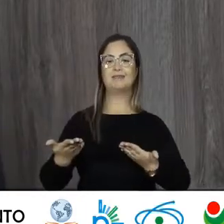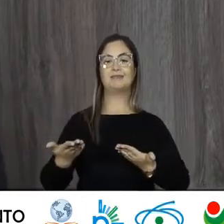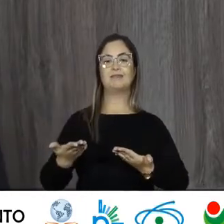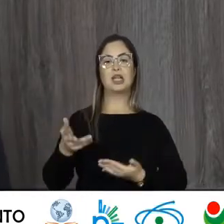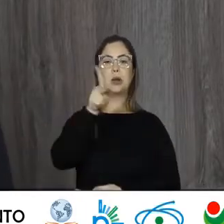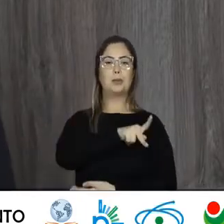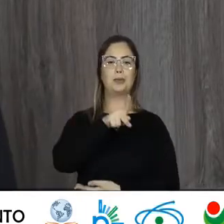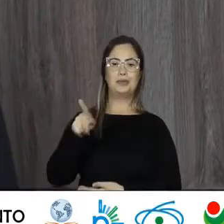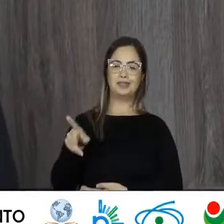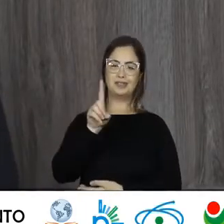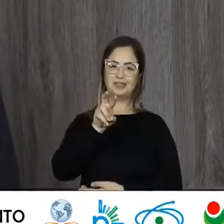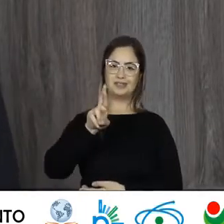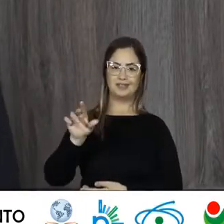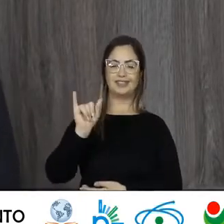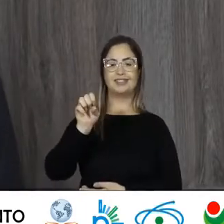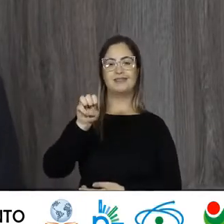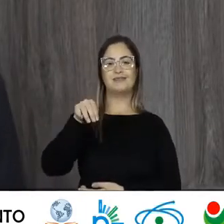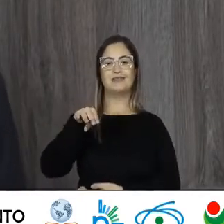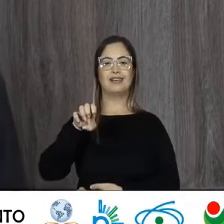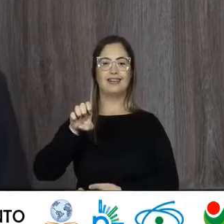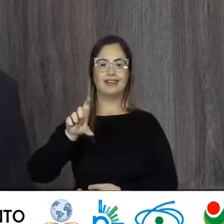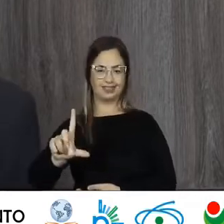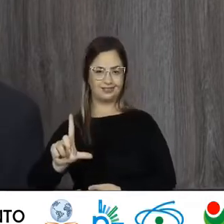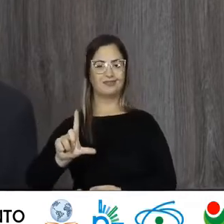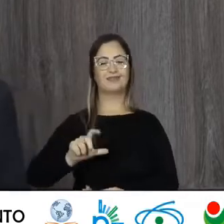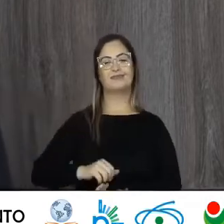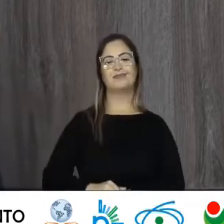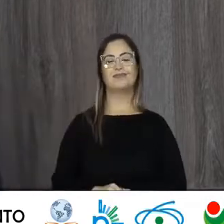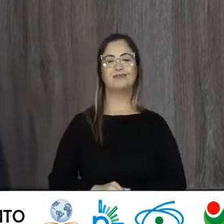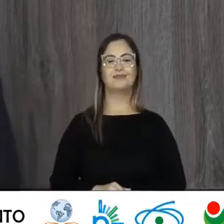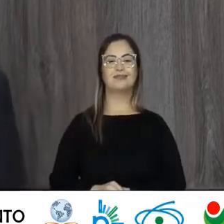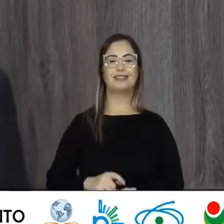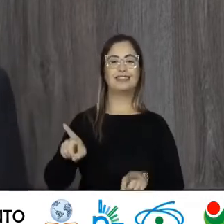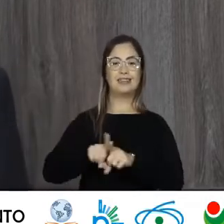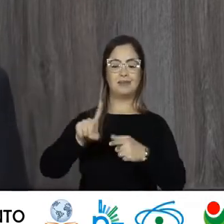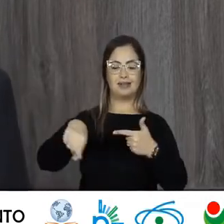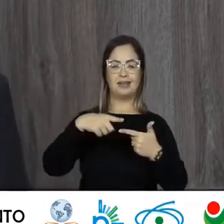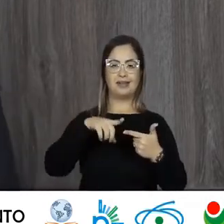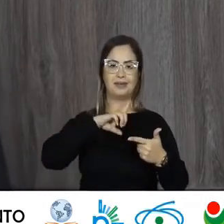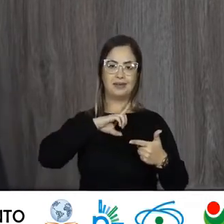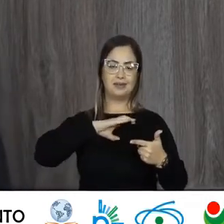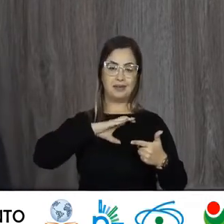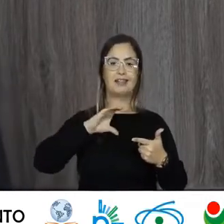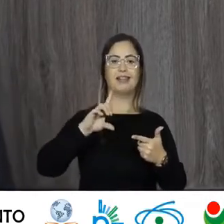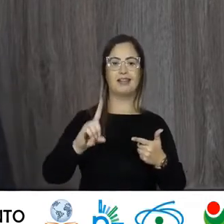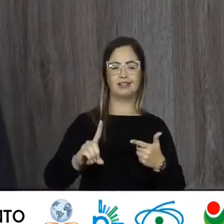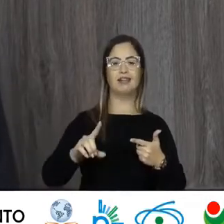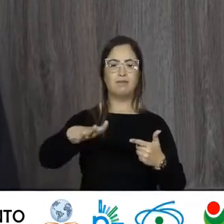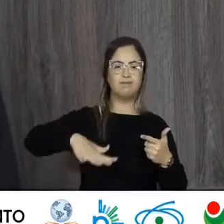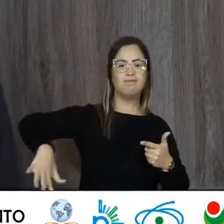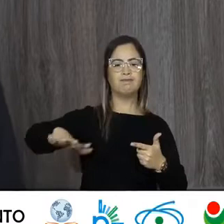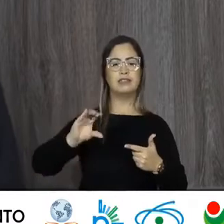Para o professor Doutor Ismael Gonçalves Alves Nosso coordenador Da área De humanidade